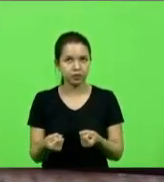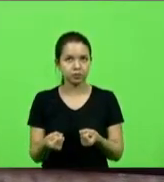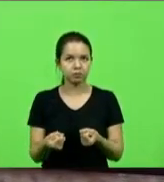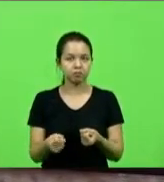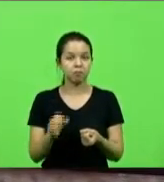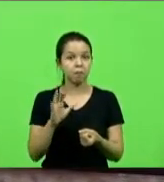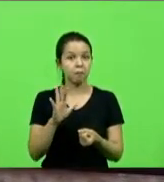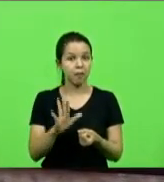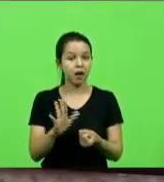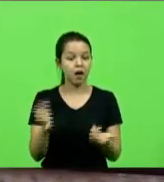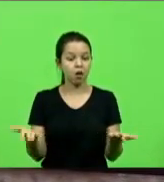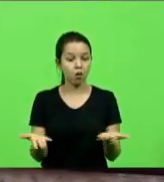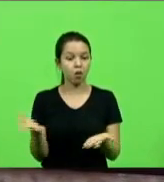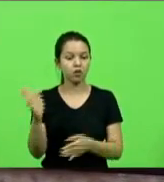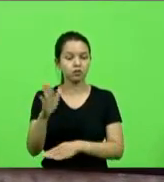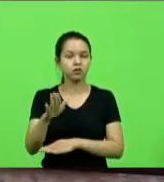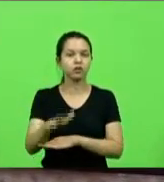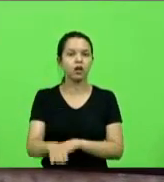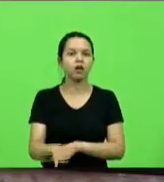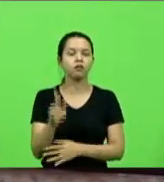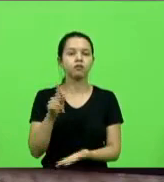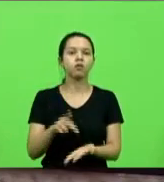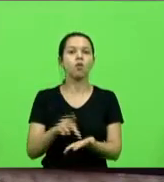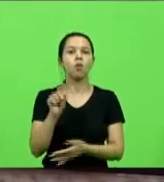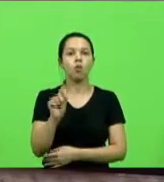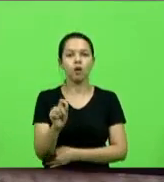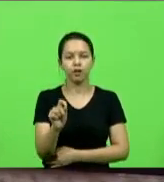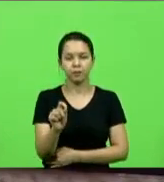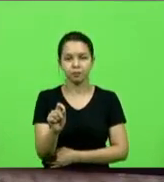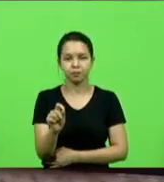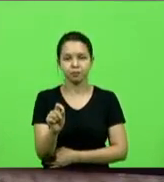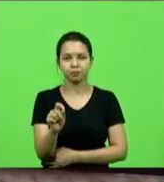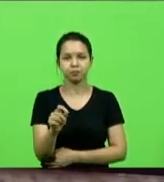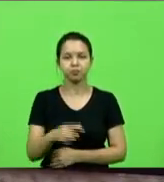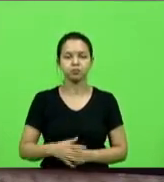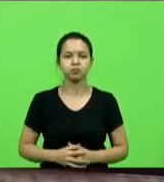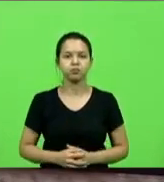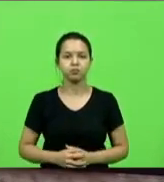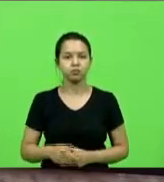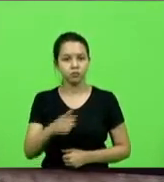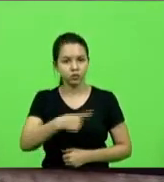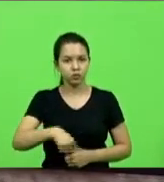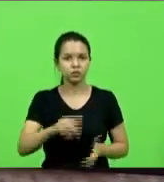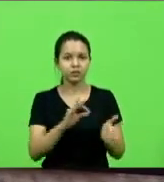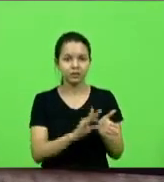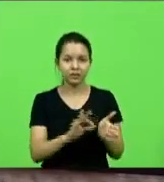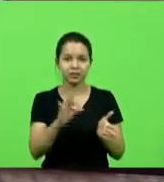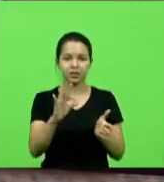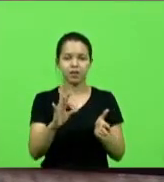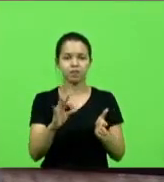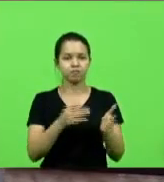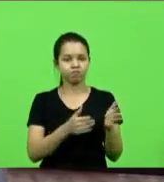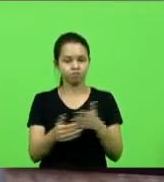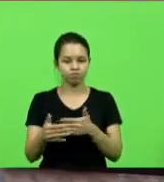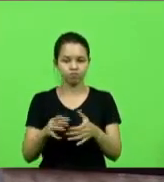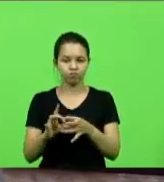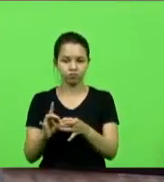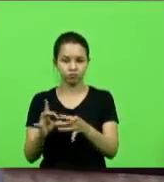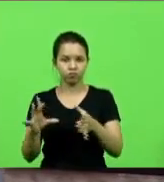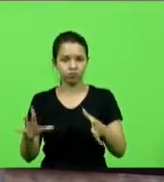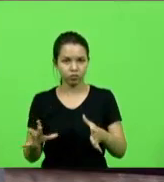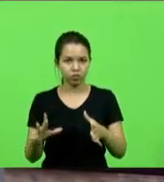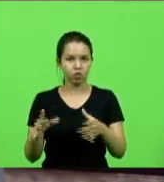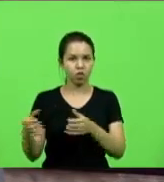tarde, é nós destacarmos, deputado Marcos Vieira, a independência dos poderes, neste caso,